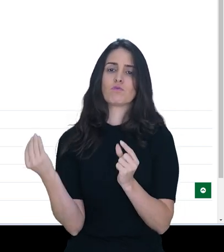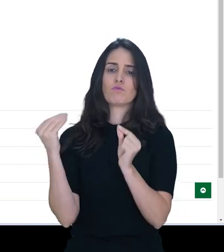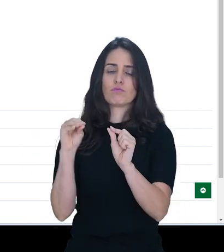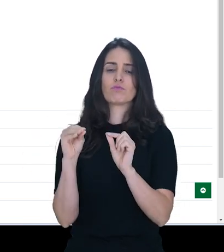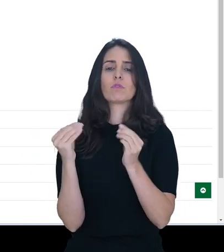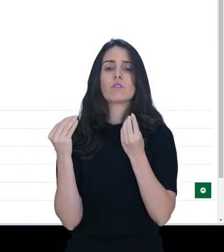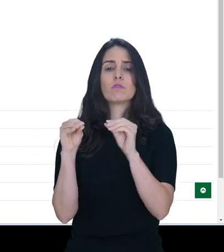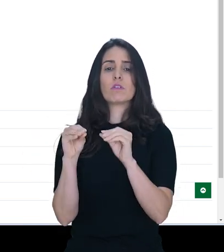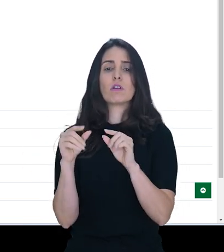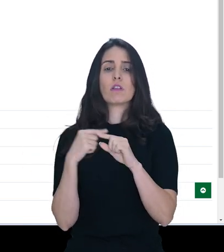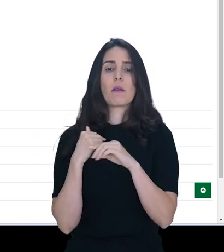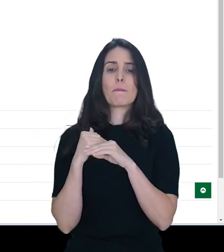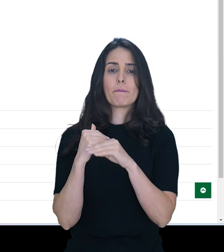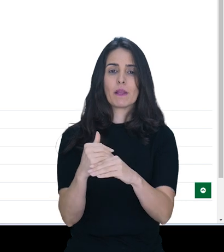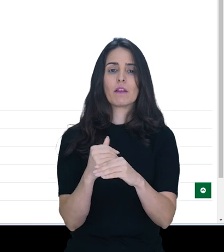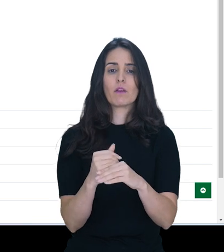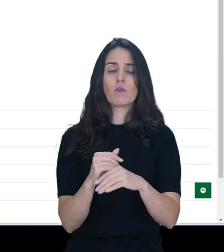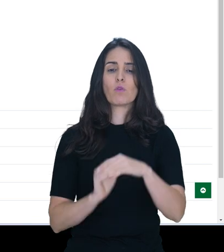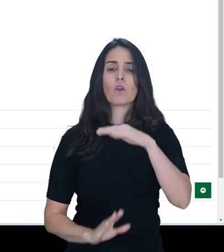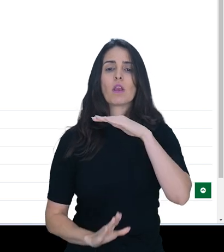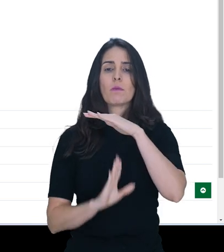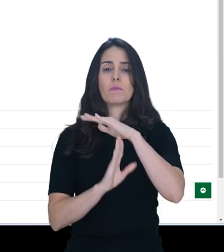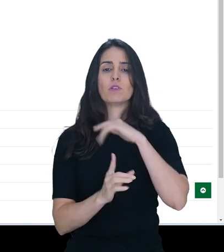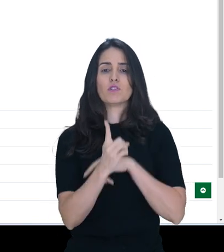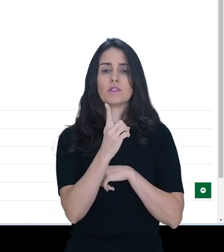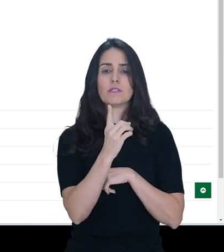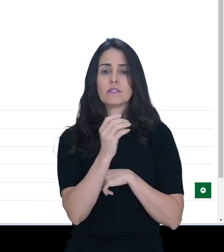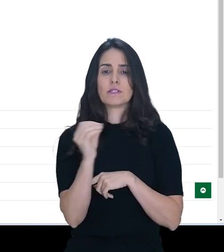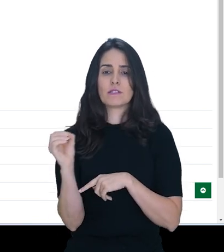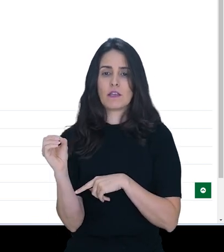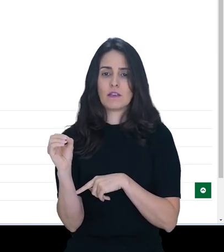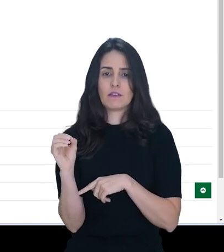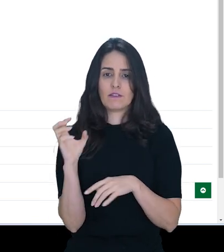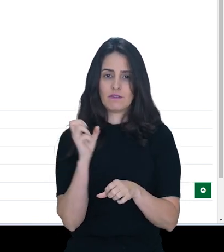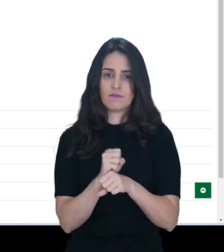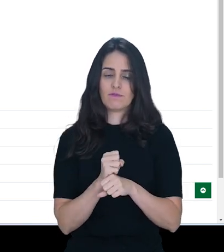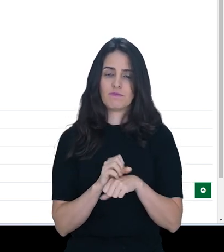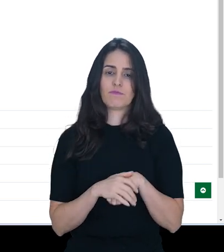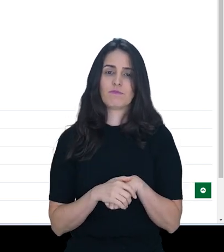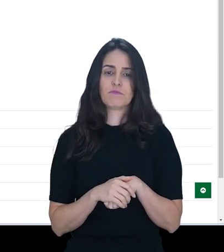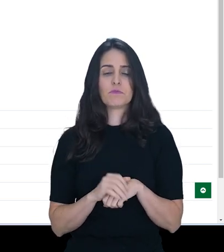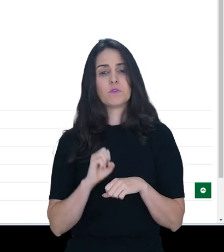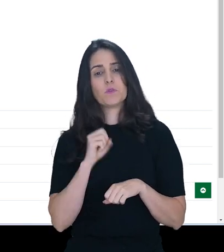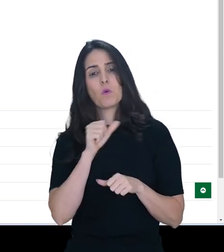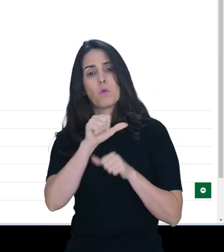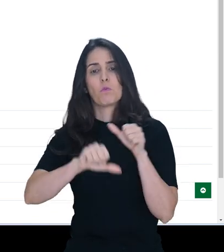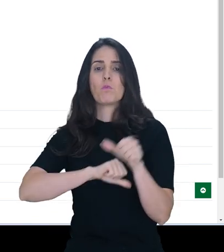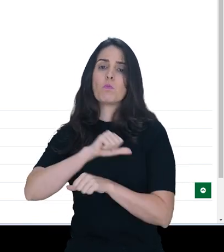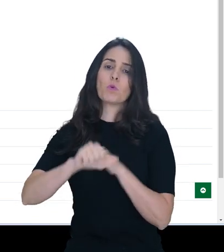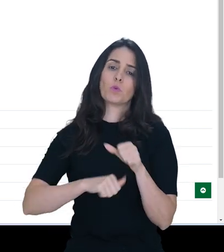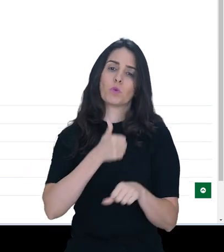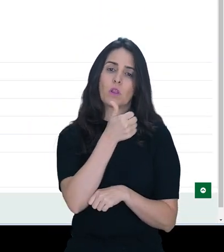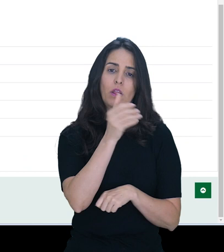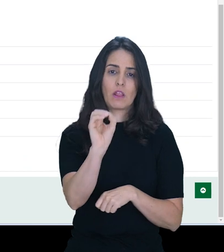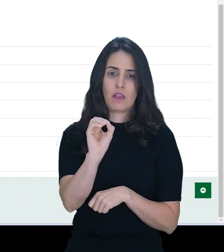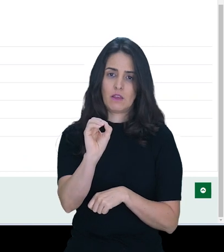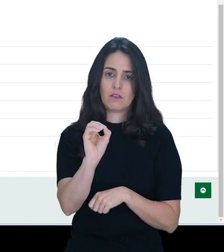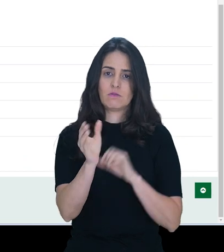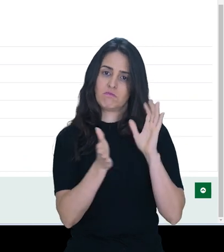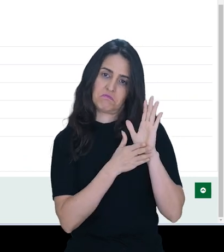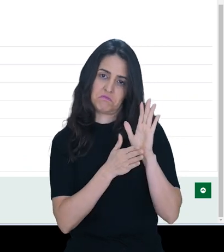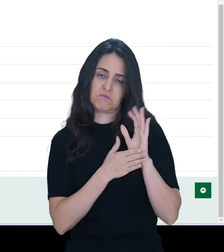configurar aqui, ele vem para o padrão com nota 100. Então, por exemplo, aqui vou colocar 10 pontos para esse diário.